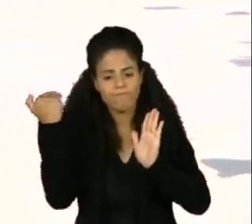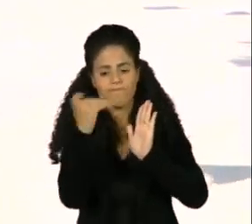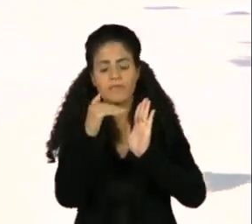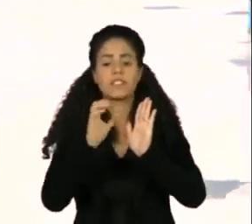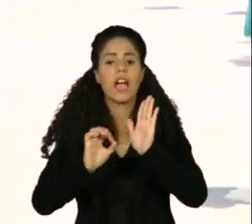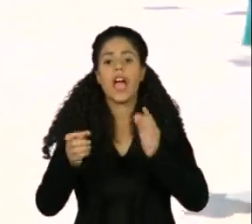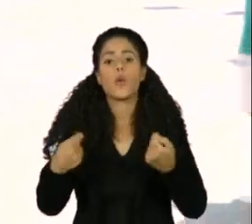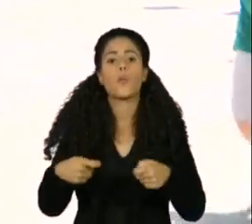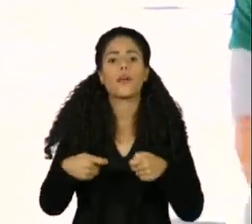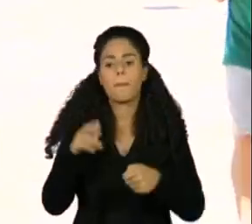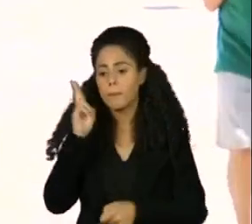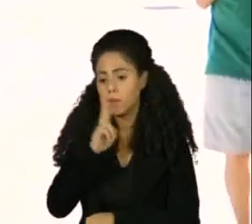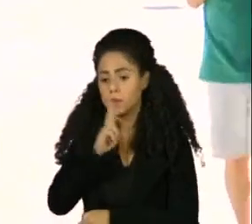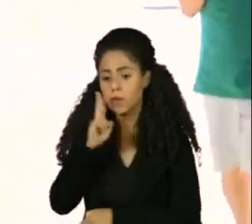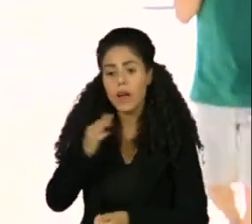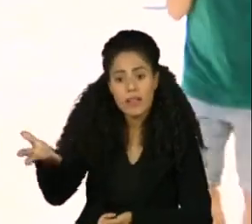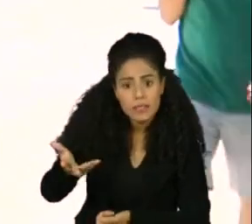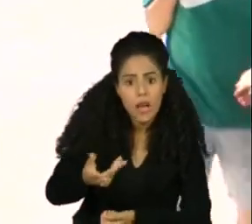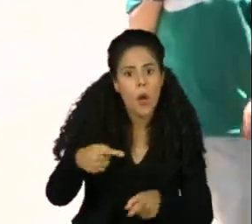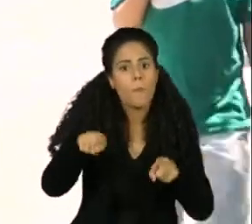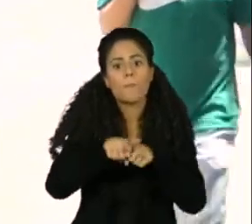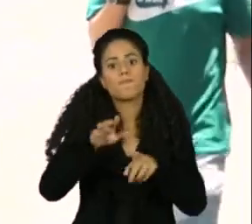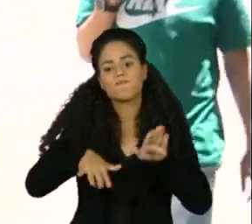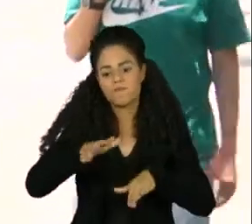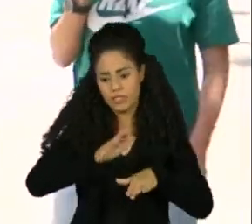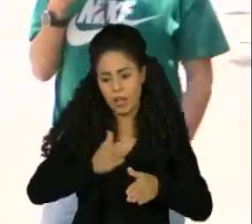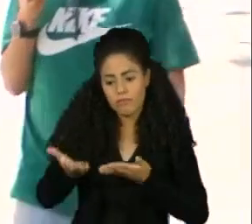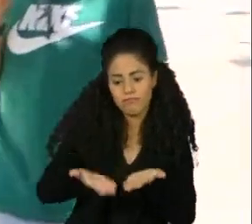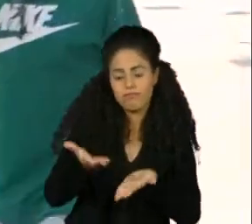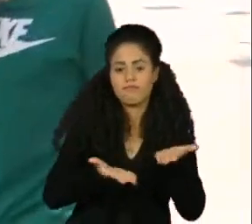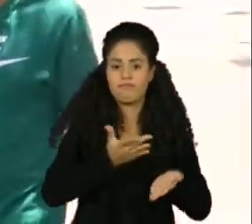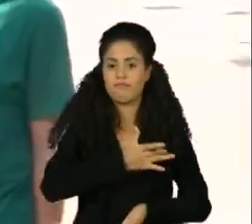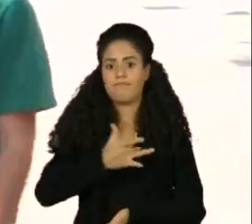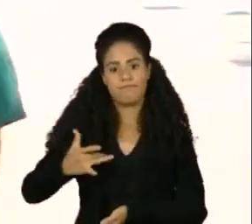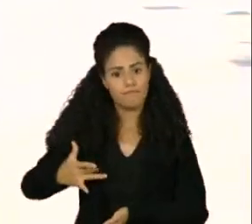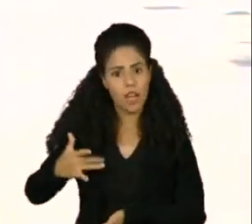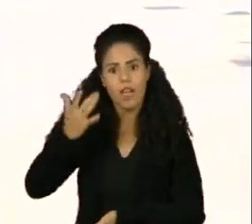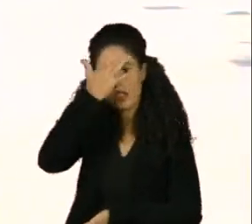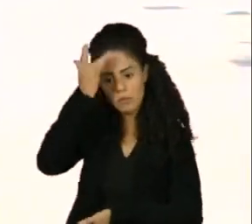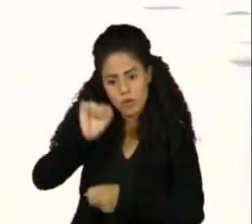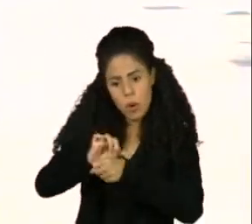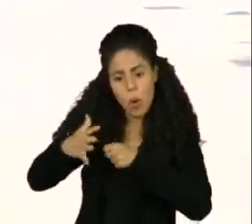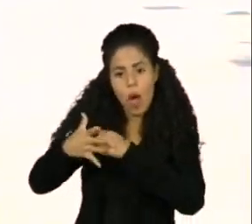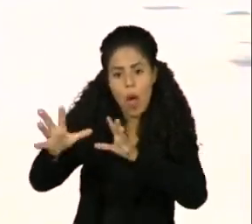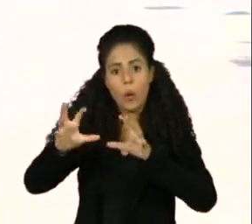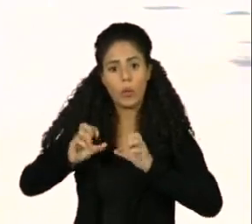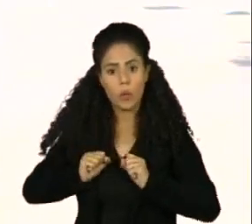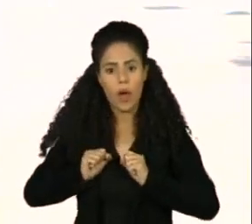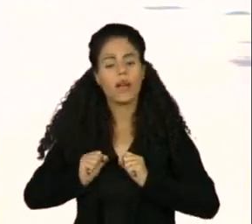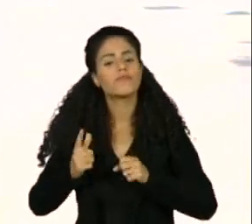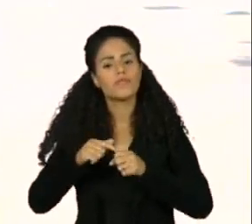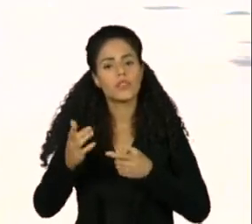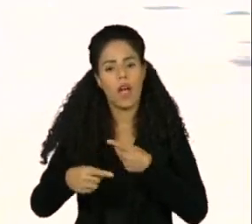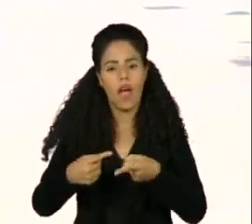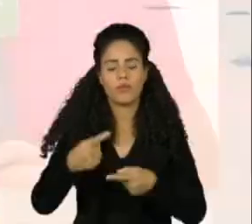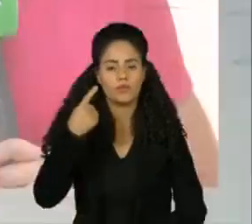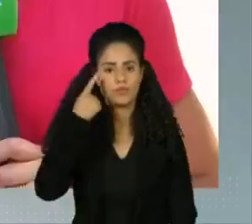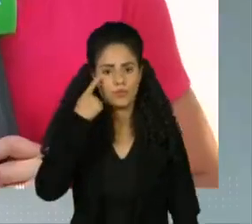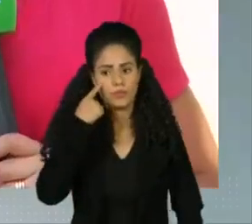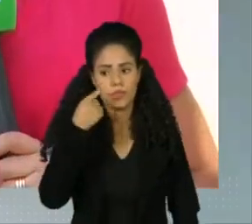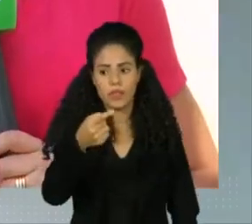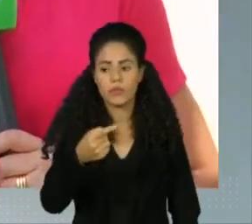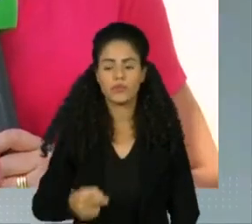calamidade pública, prevendo multa em situação de descumprimento e até a devolução desse recurso. Joyce, volto com você.